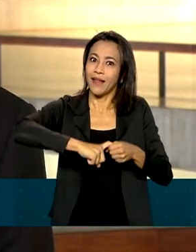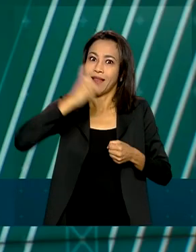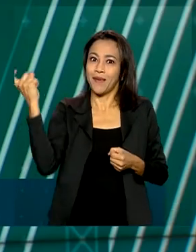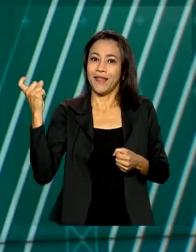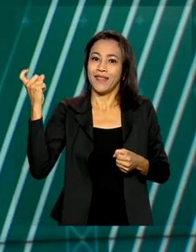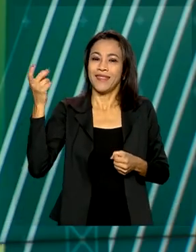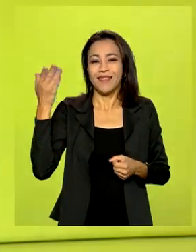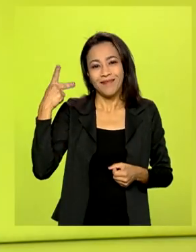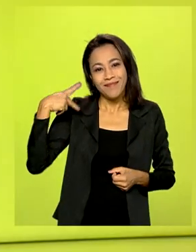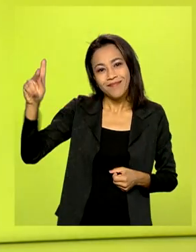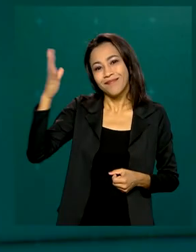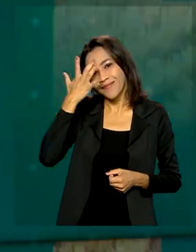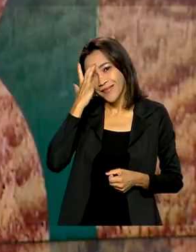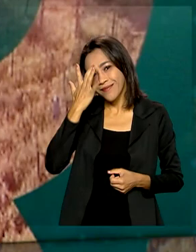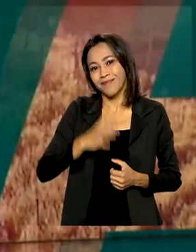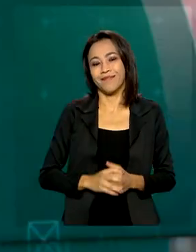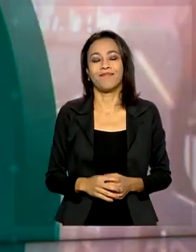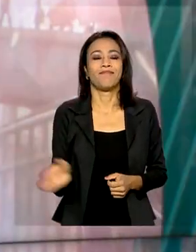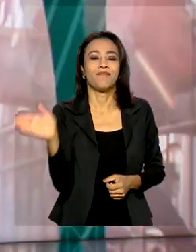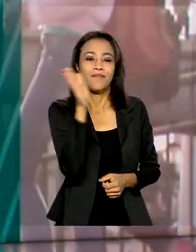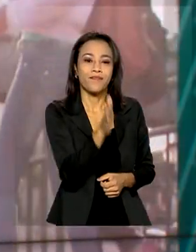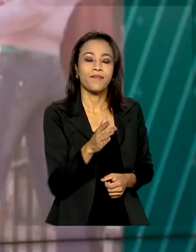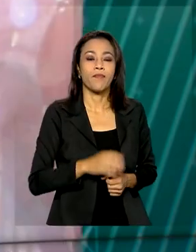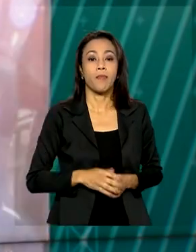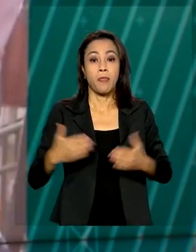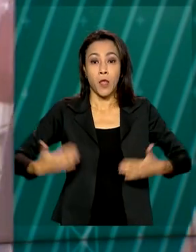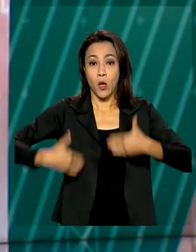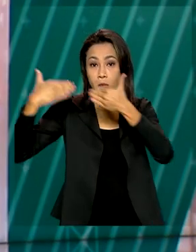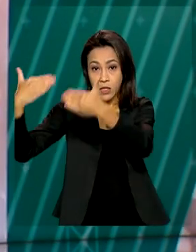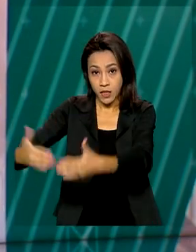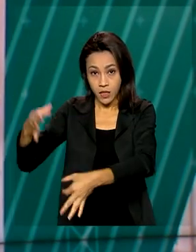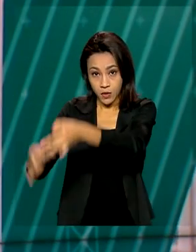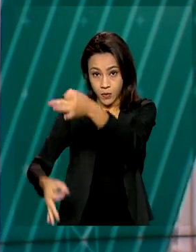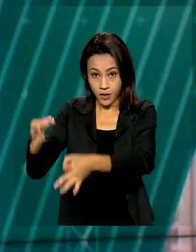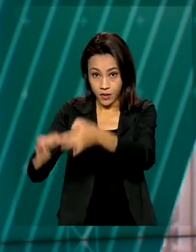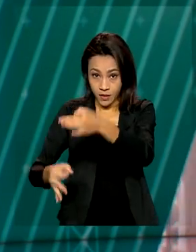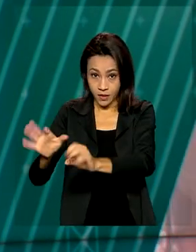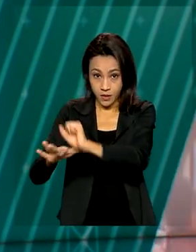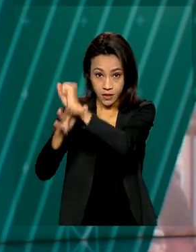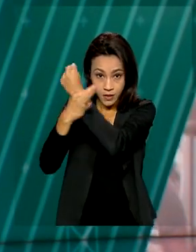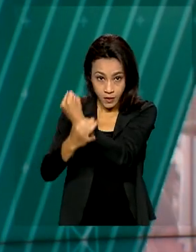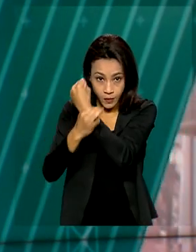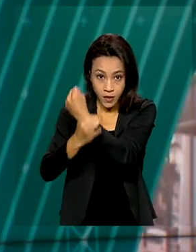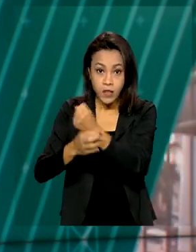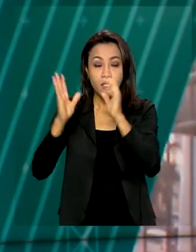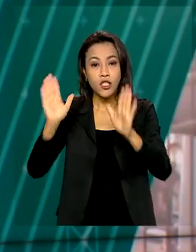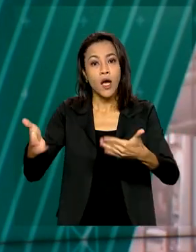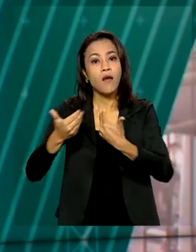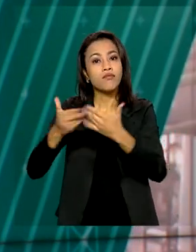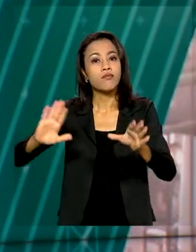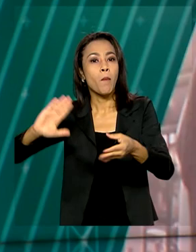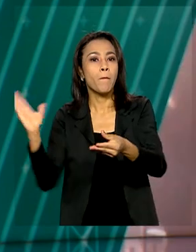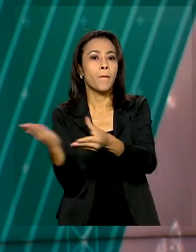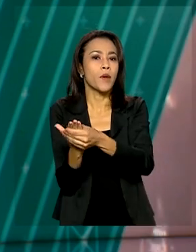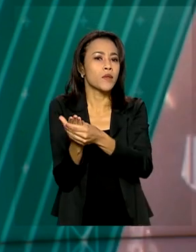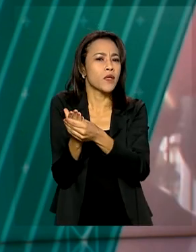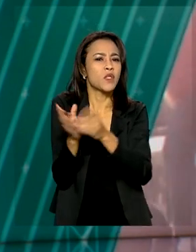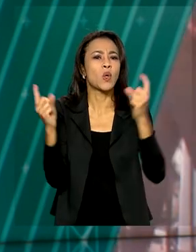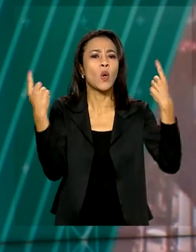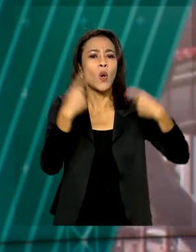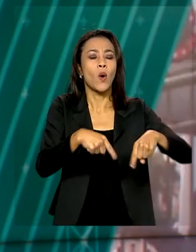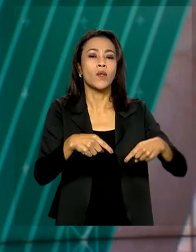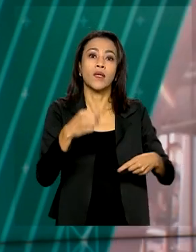Índia. O Ministério da Justiça e Segurança Pública instaurou processos administrativos contra